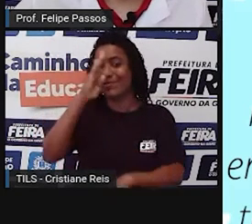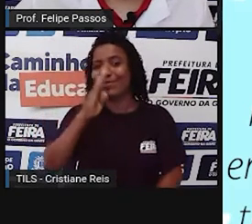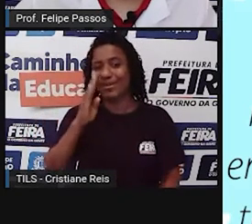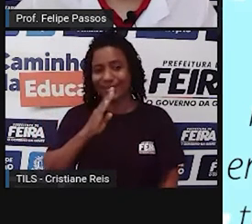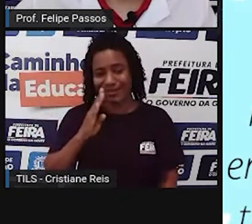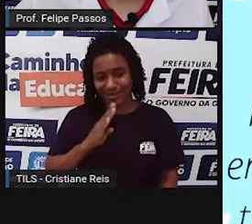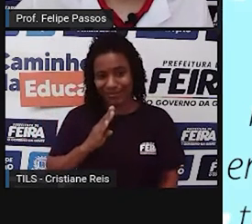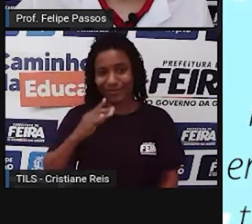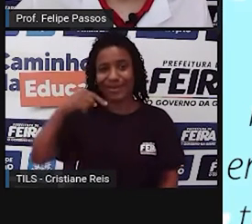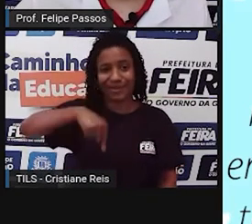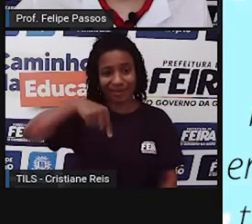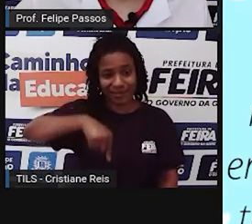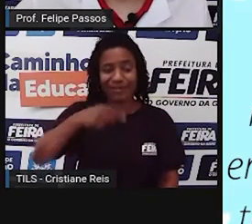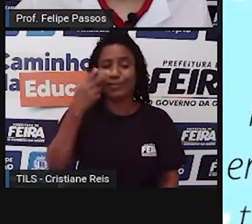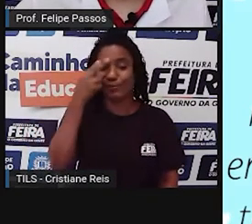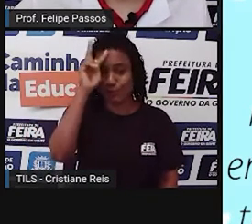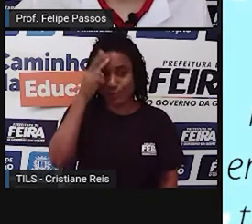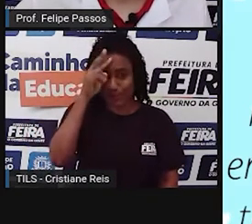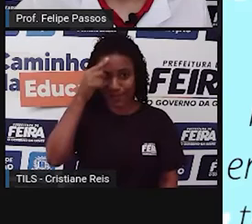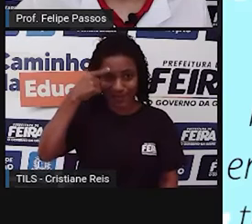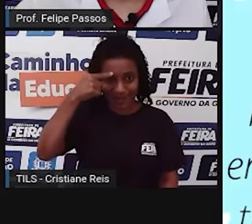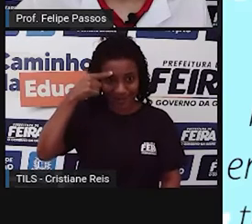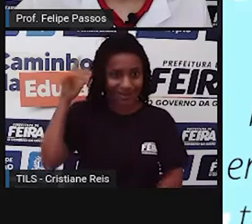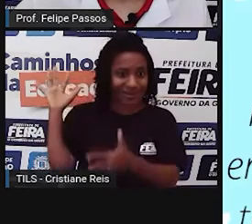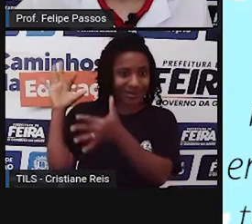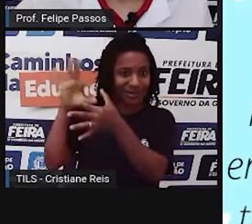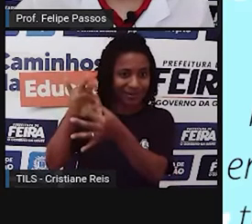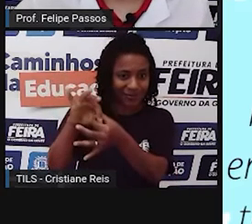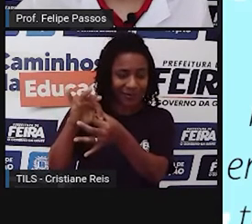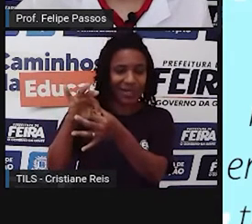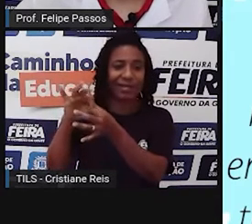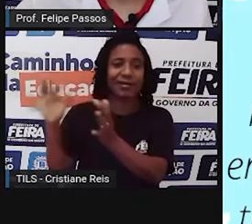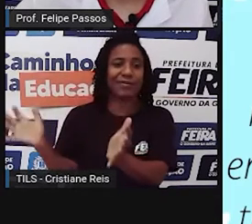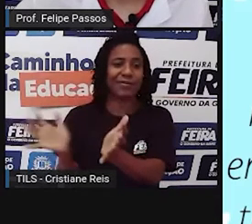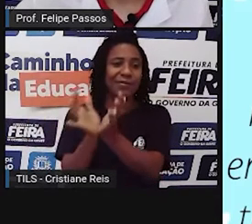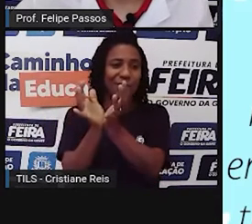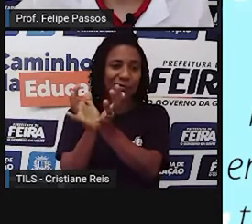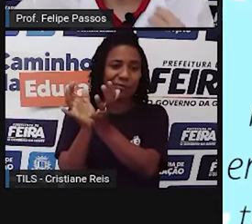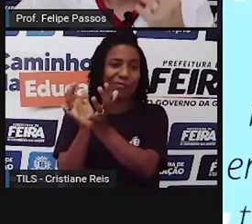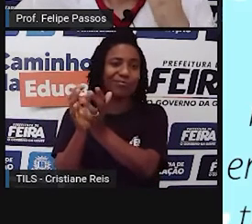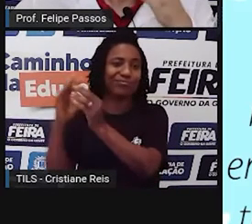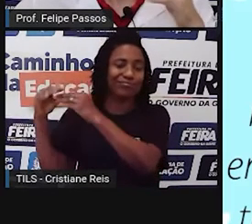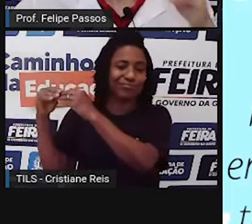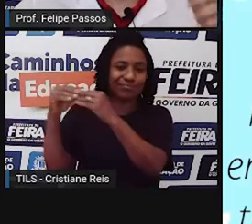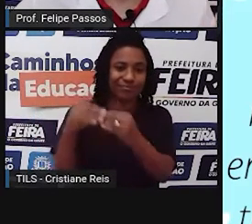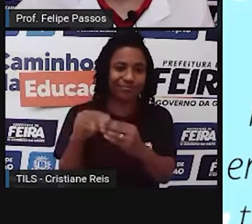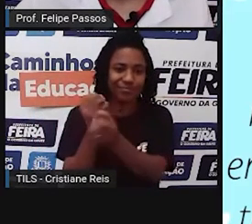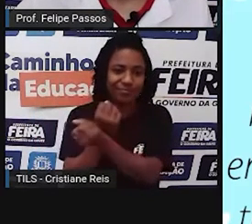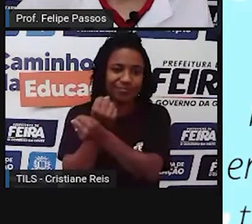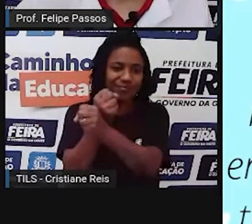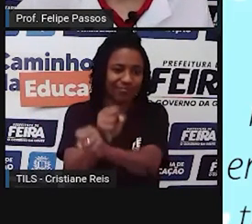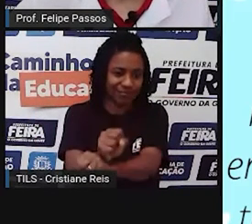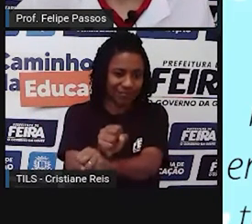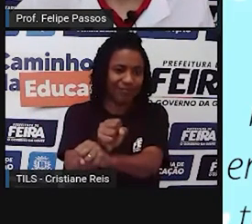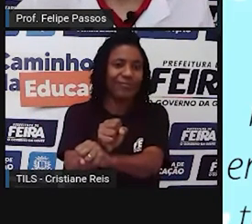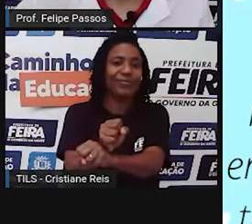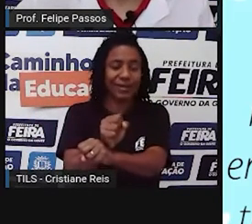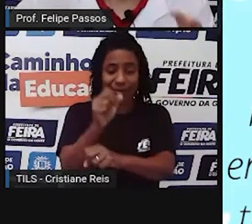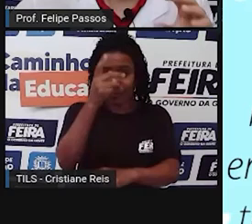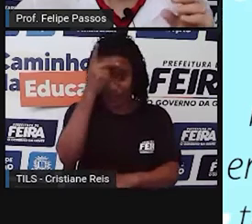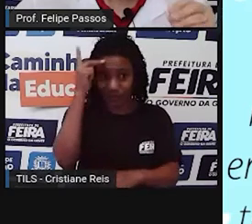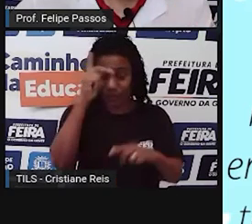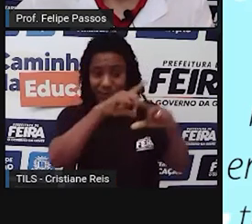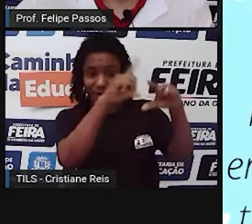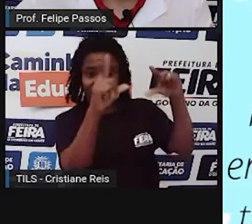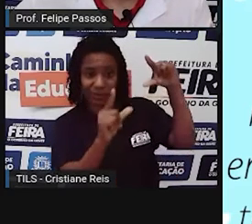endossando e trazendo povos escravizados, principalmente do continente africano. Escravizamos os indígenas, escravizamos